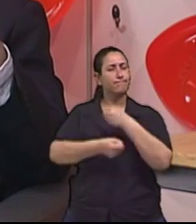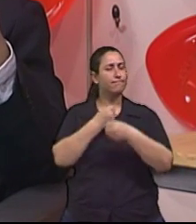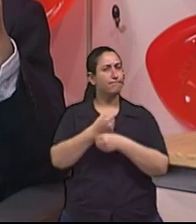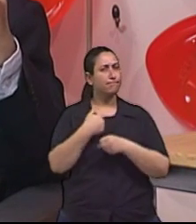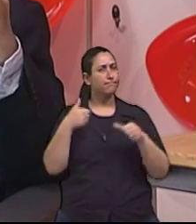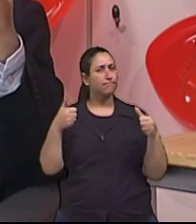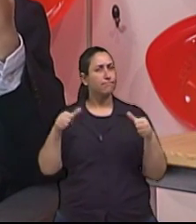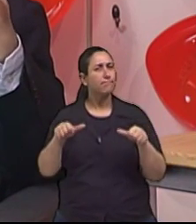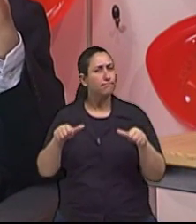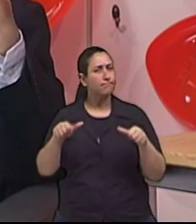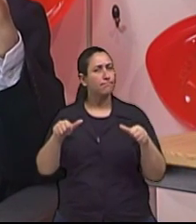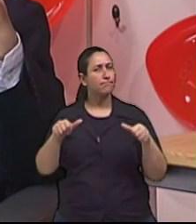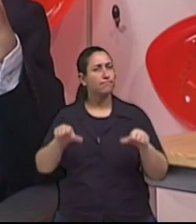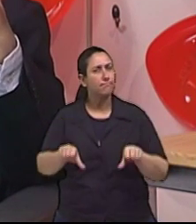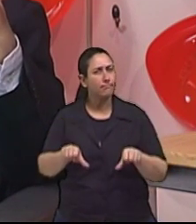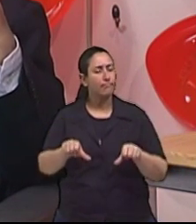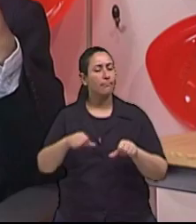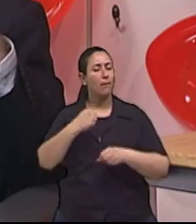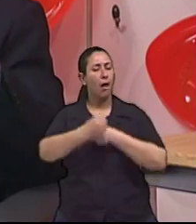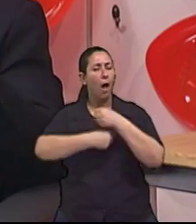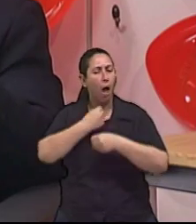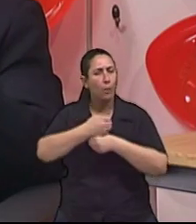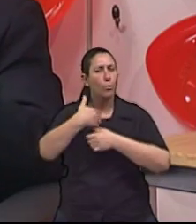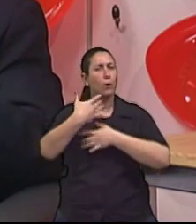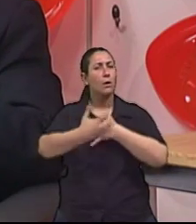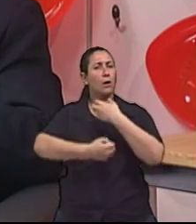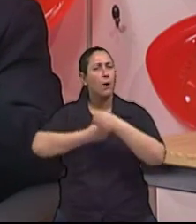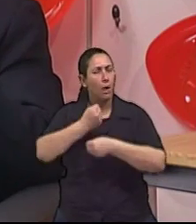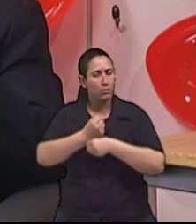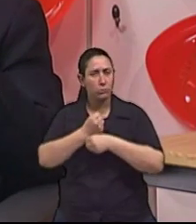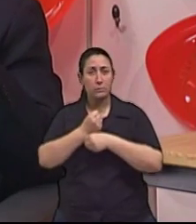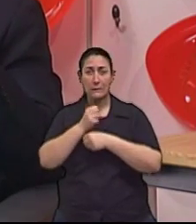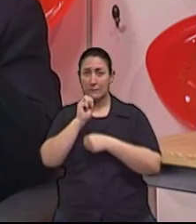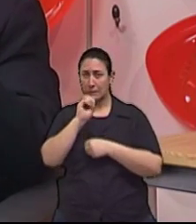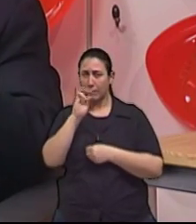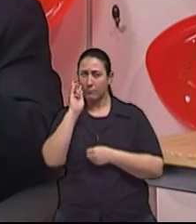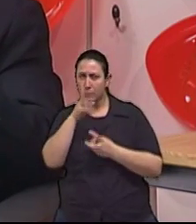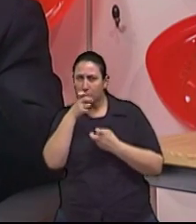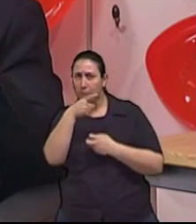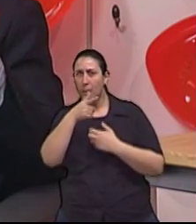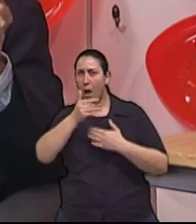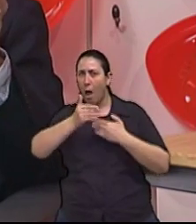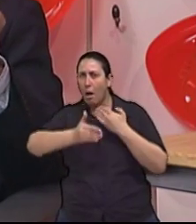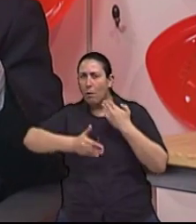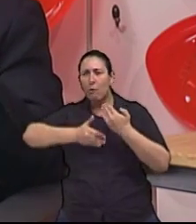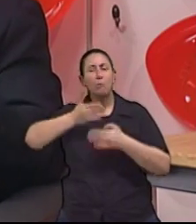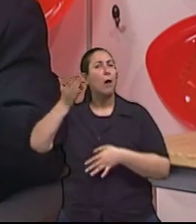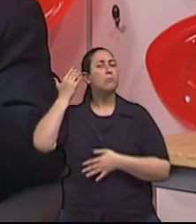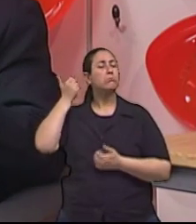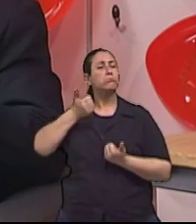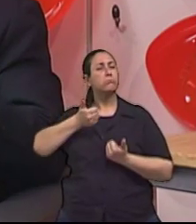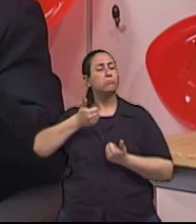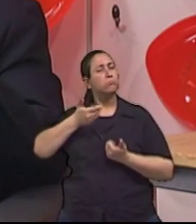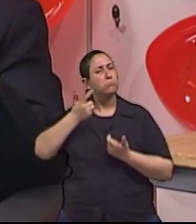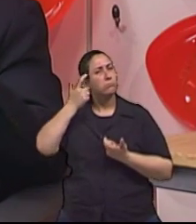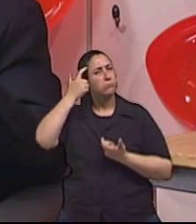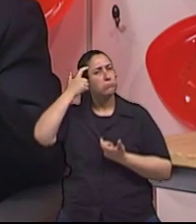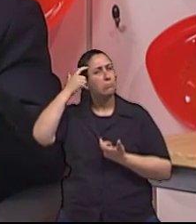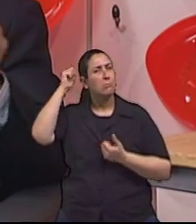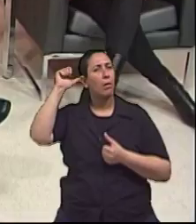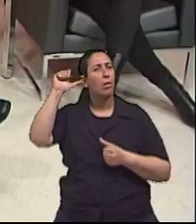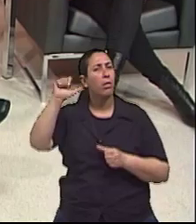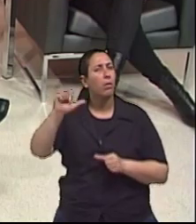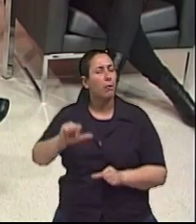ano passado eu estava melhor do que no ano anterior. Então, quando trata-se de uma demência progressiva, como a demência microvascular, essa variante